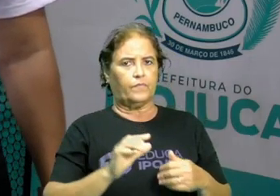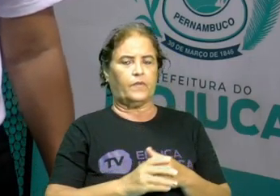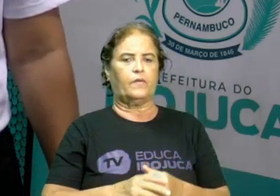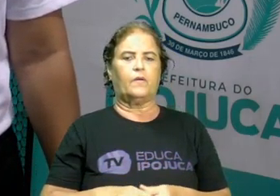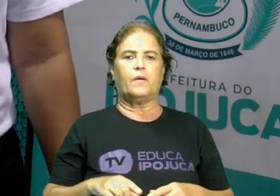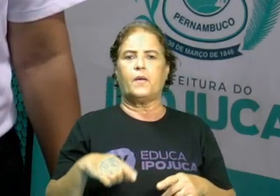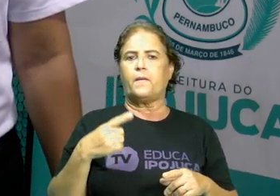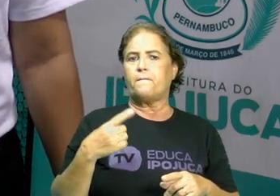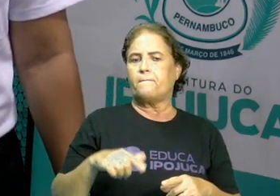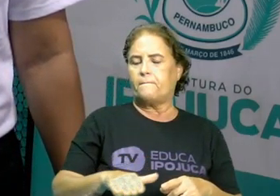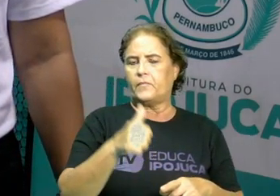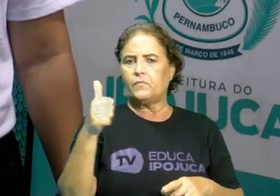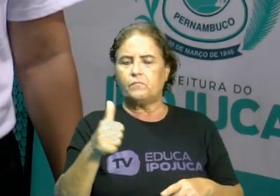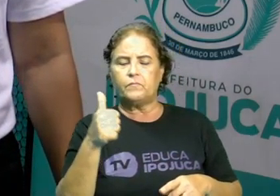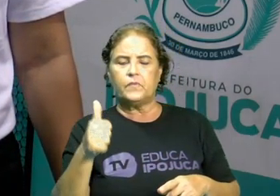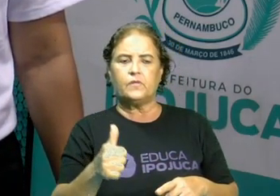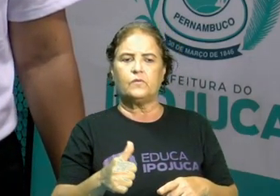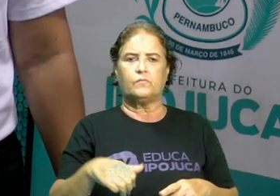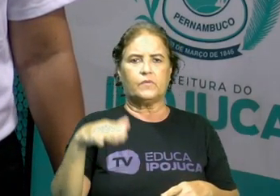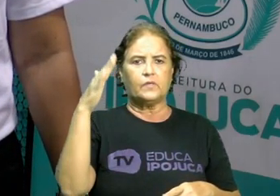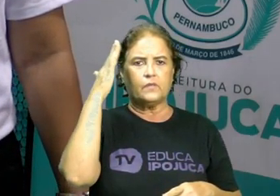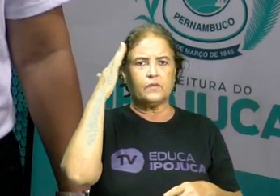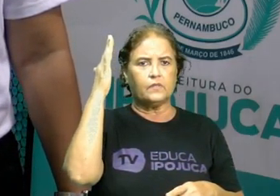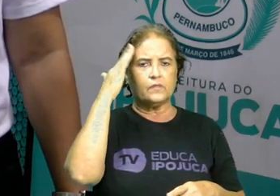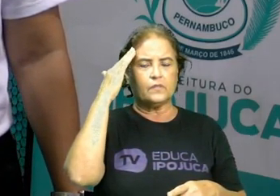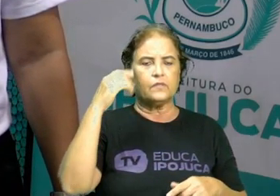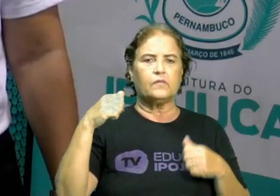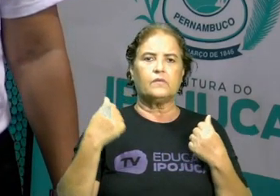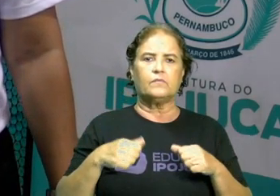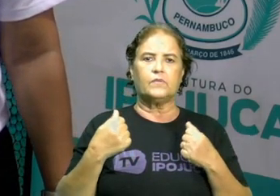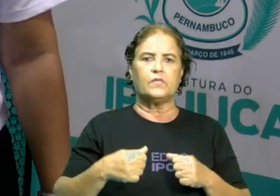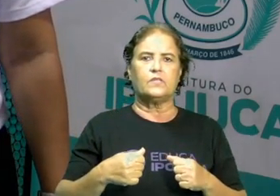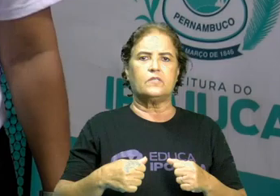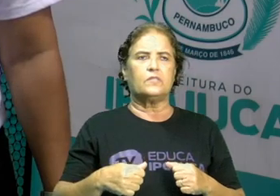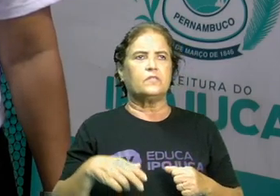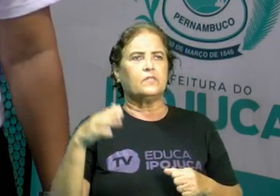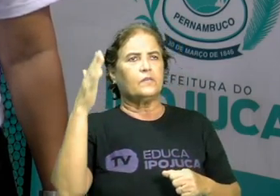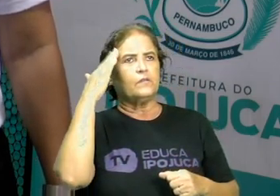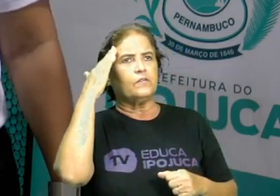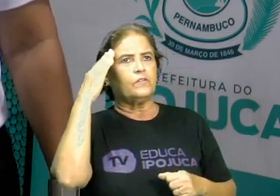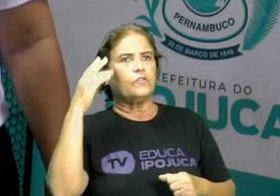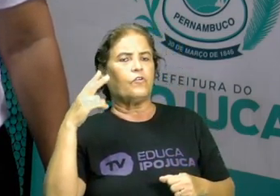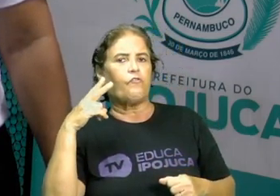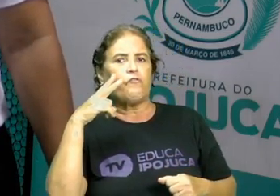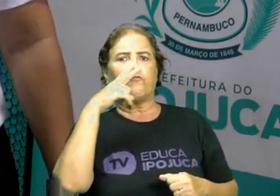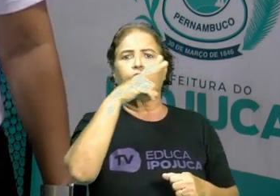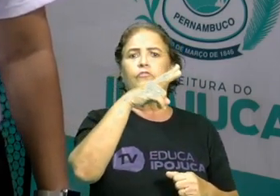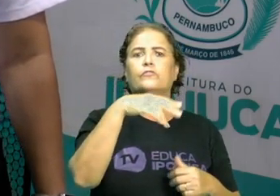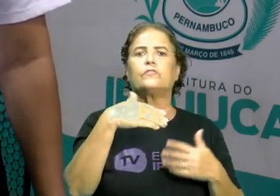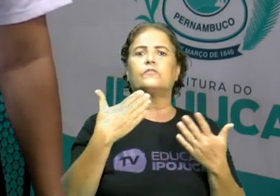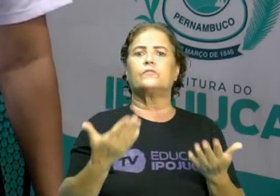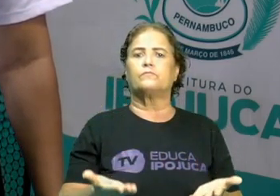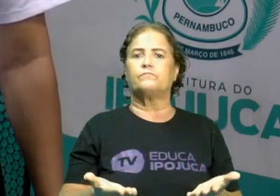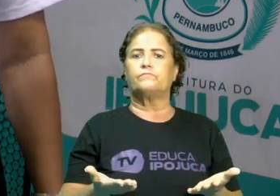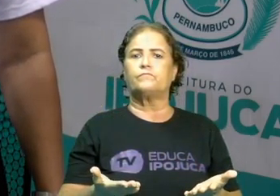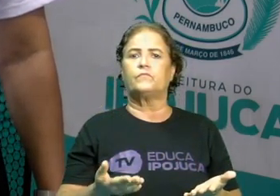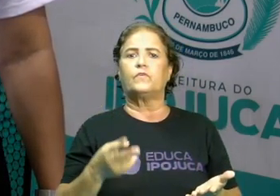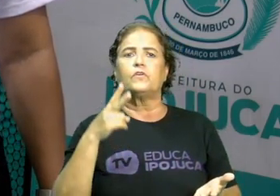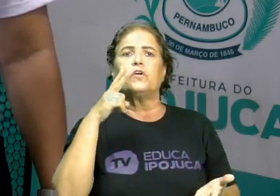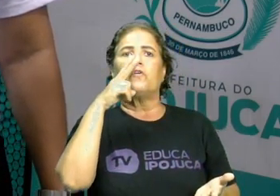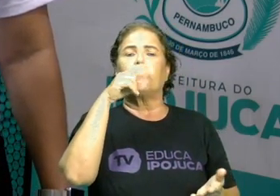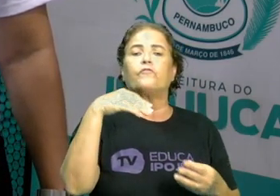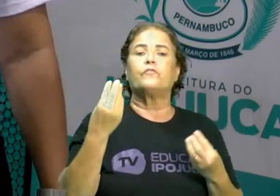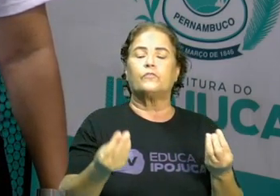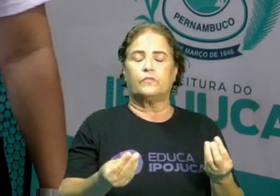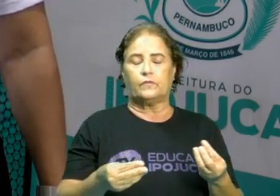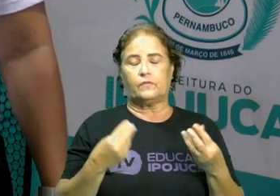máquinas, a gente tem que ter um conhecimento simples de força. O é força? Quando eu falo de máquina e falo de força, que